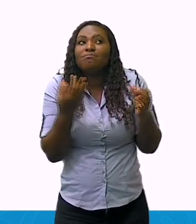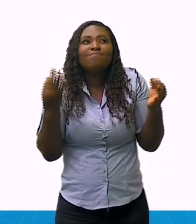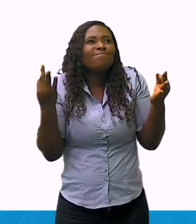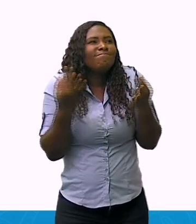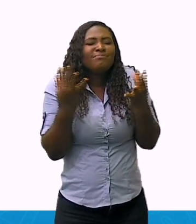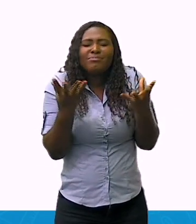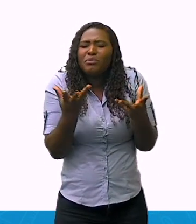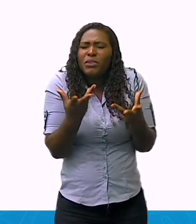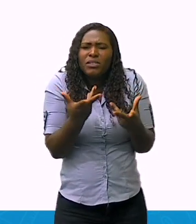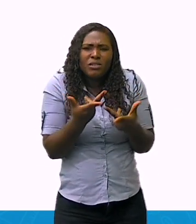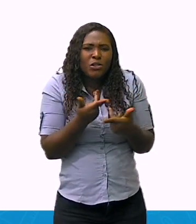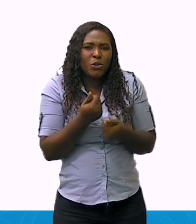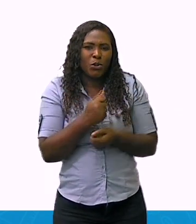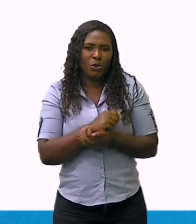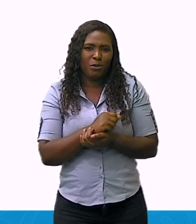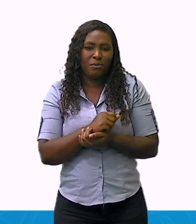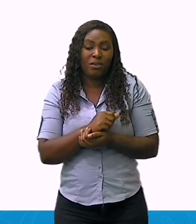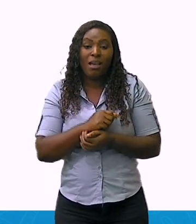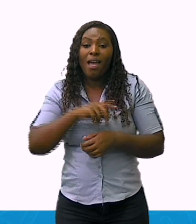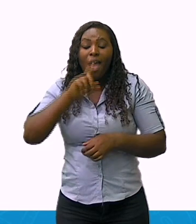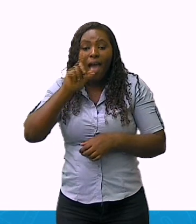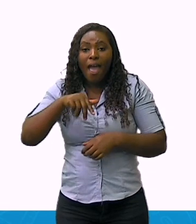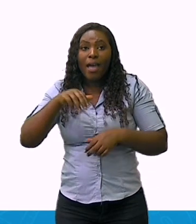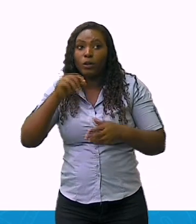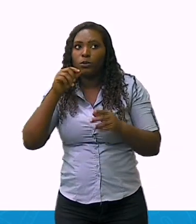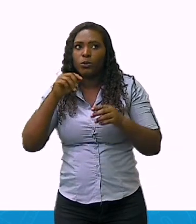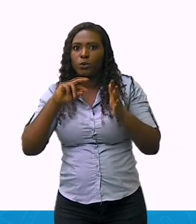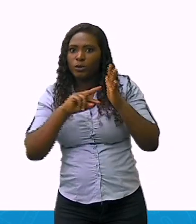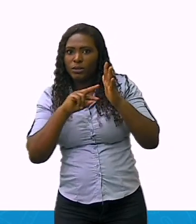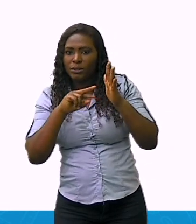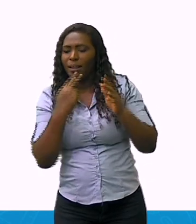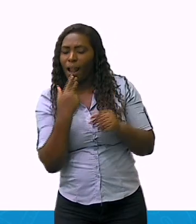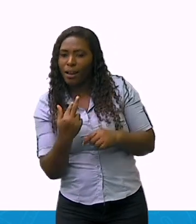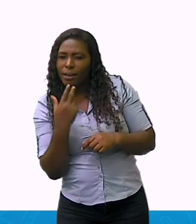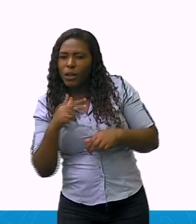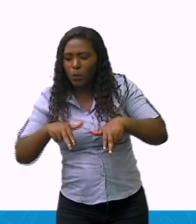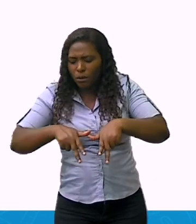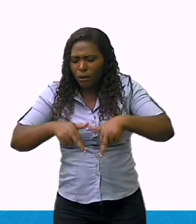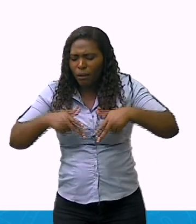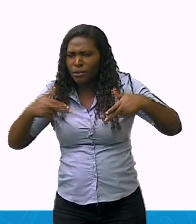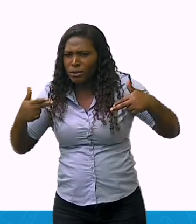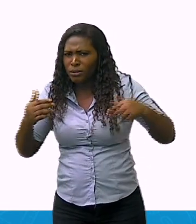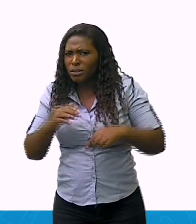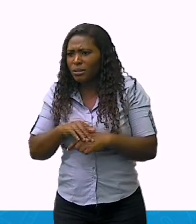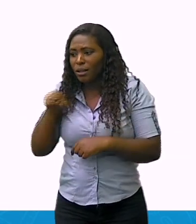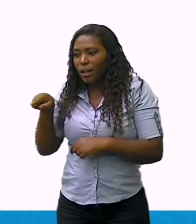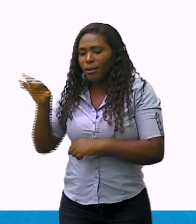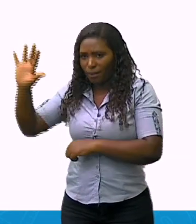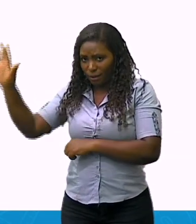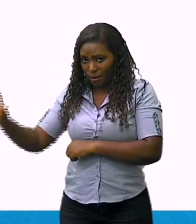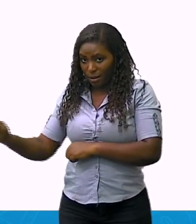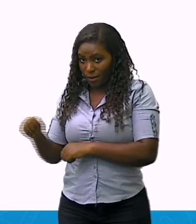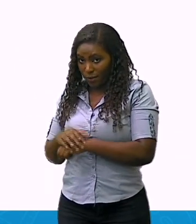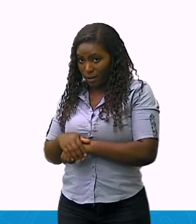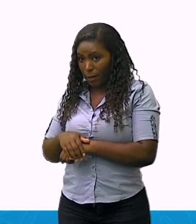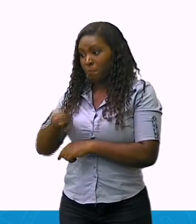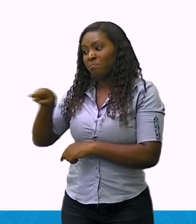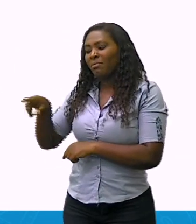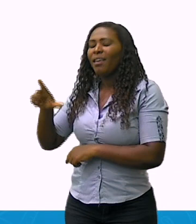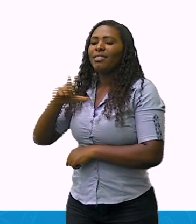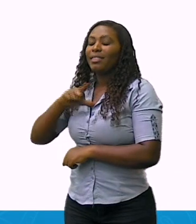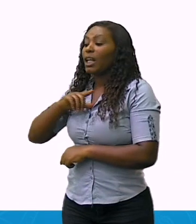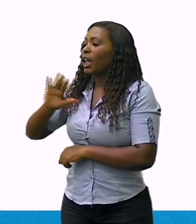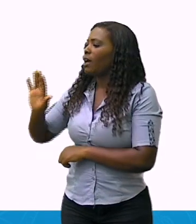maiores etnias do continente africano, cuja população habita parte dos países como Nigéria,